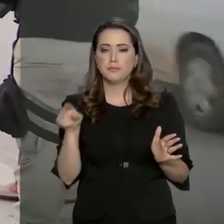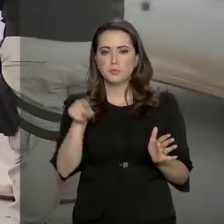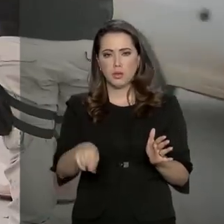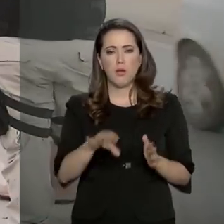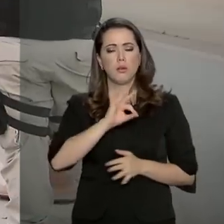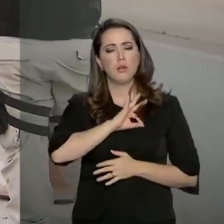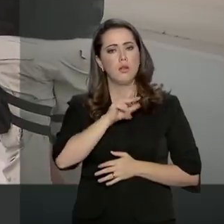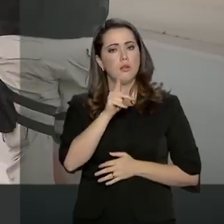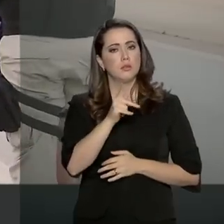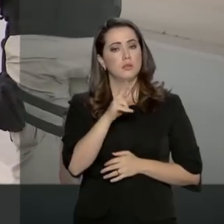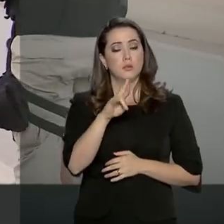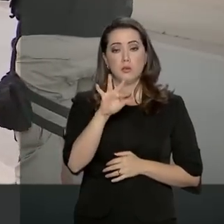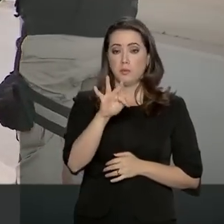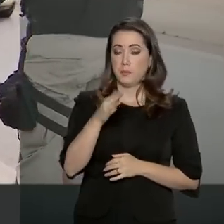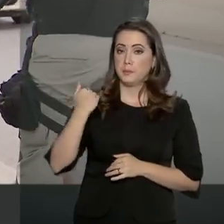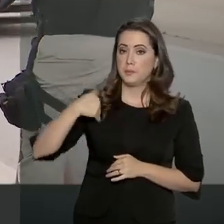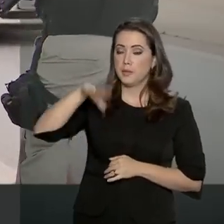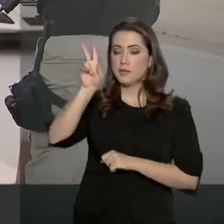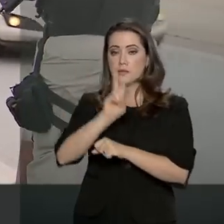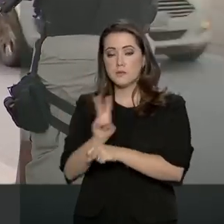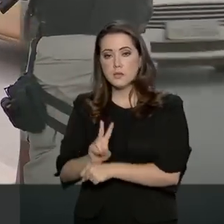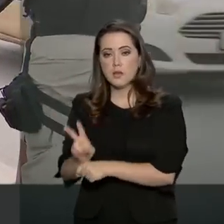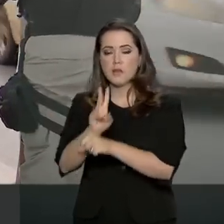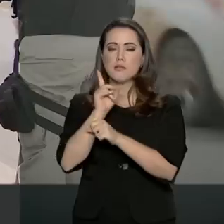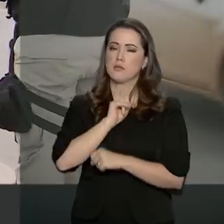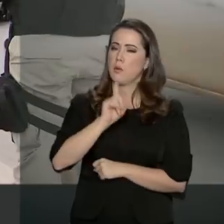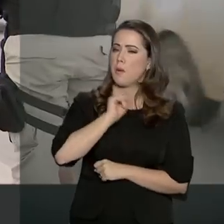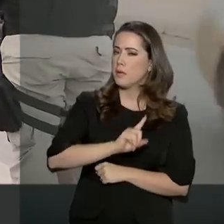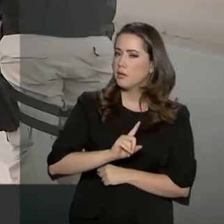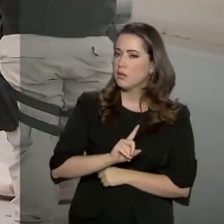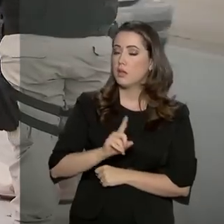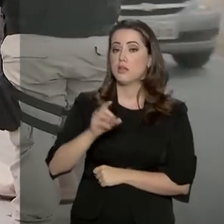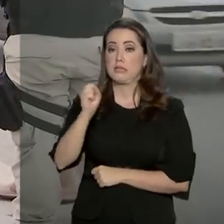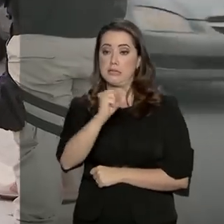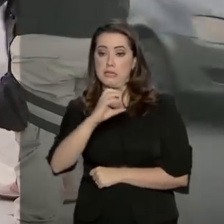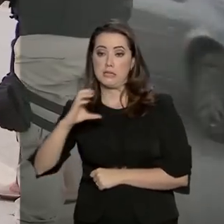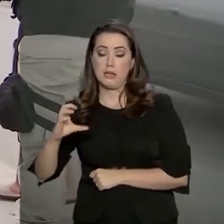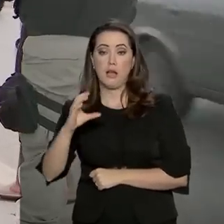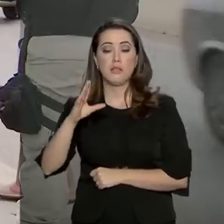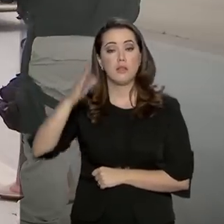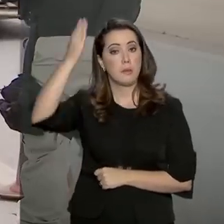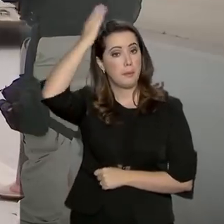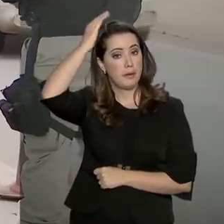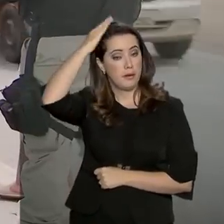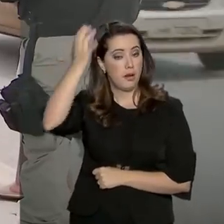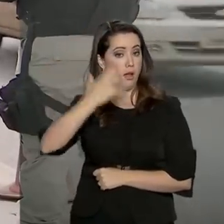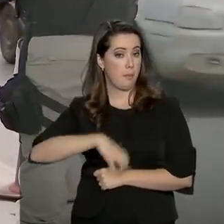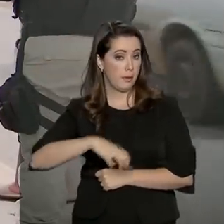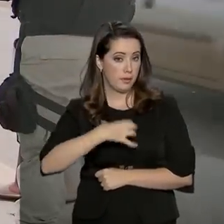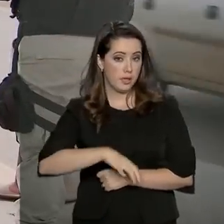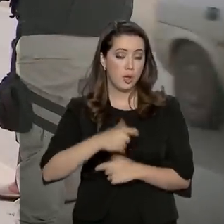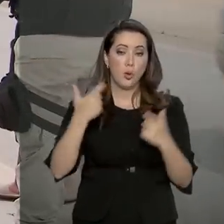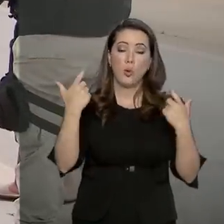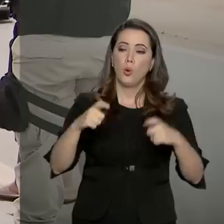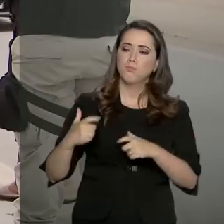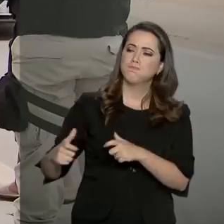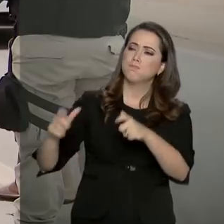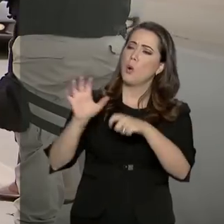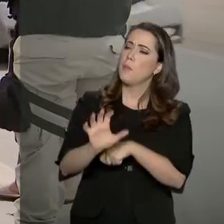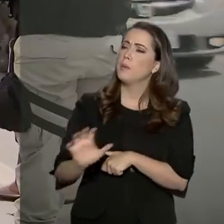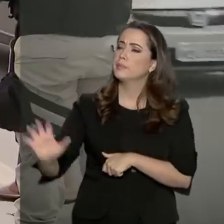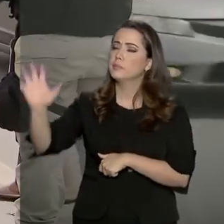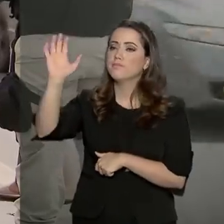Rodoviária Federal reforçou a fiscalização em Minas Gerais, Santa Catarina, Paraná e Bahia. Estados onde no último